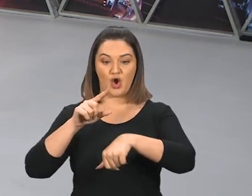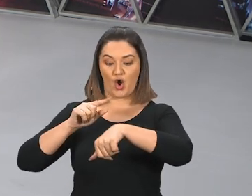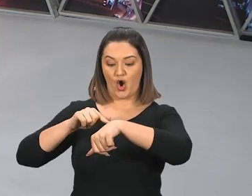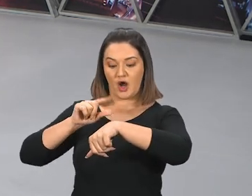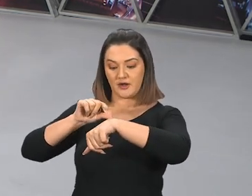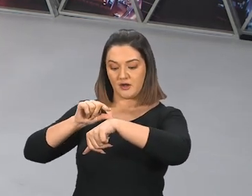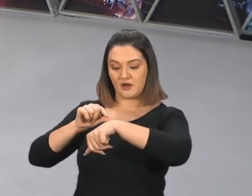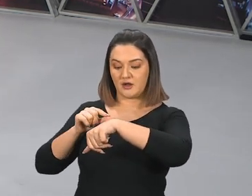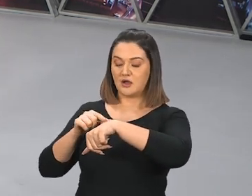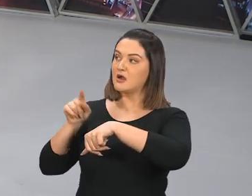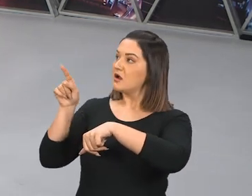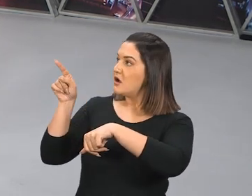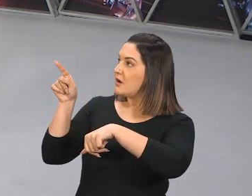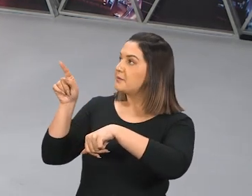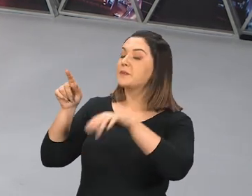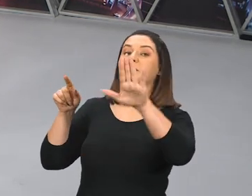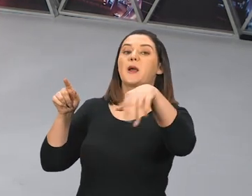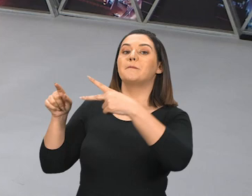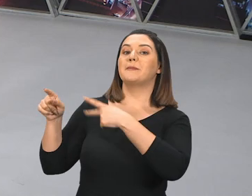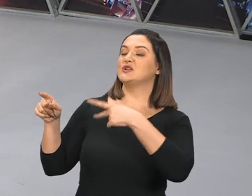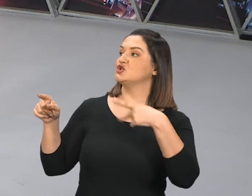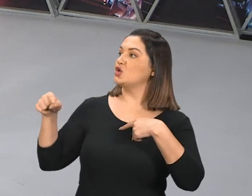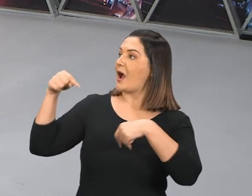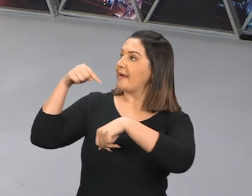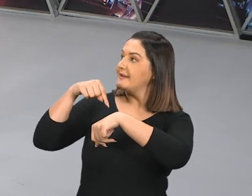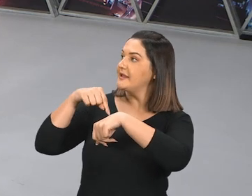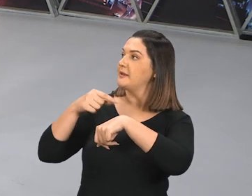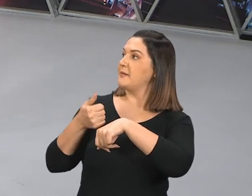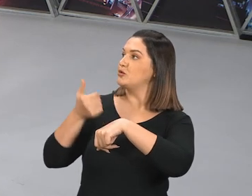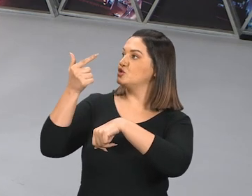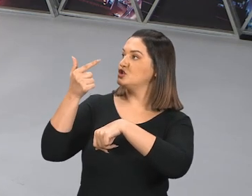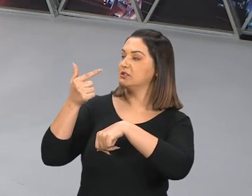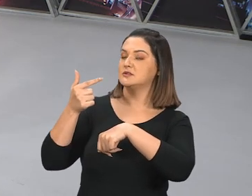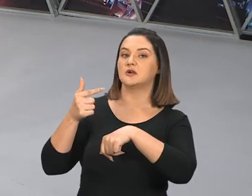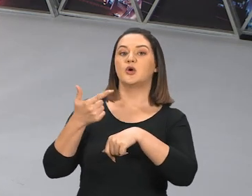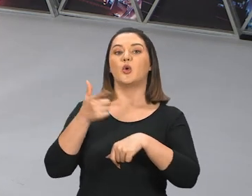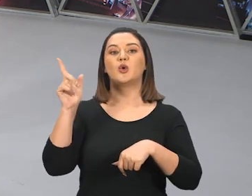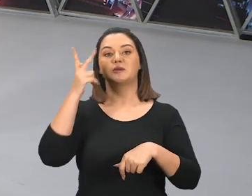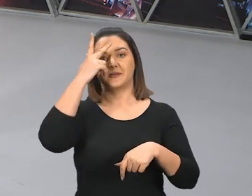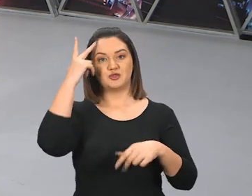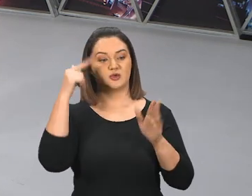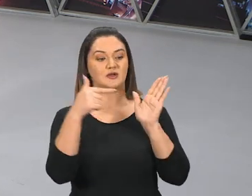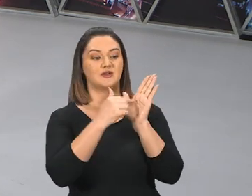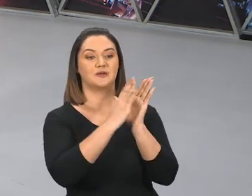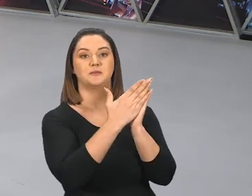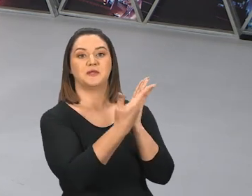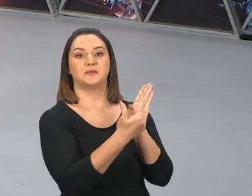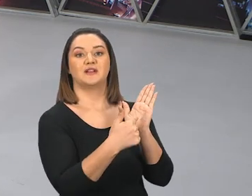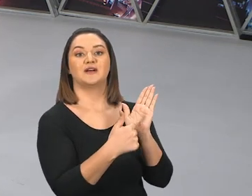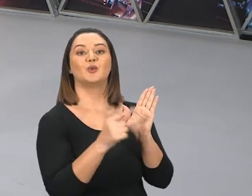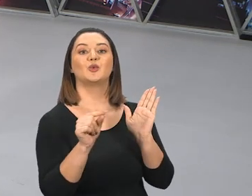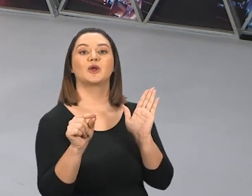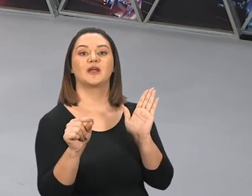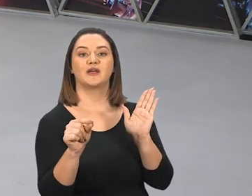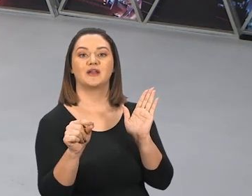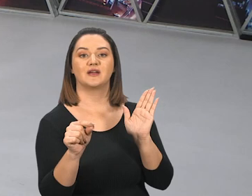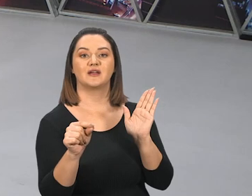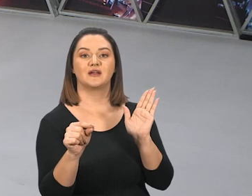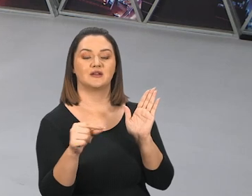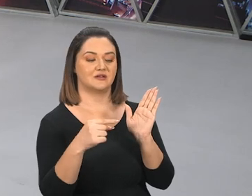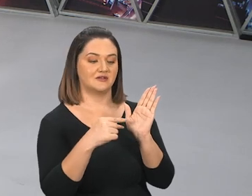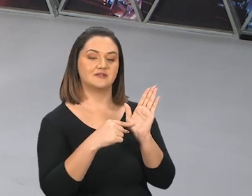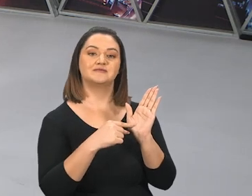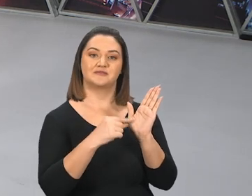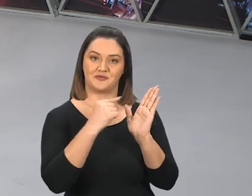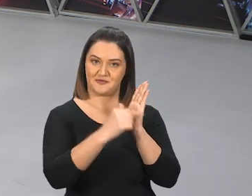Se você olhar no seu relógio, você vai dizer, pastor, aqui é a hora tal. Mas se você olhar nesse relógio, sabe qual vai ser